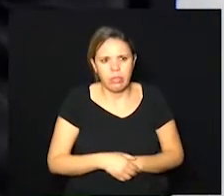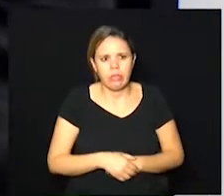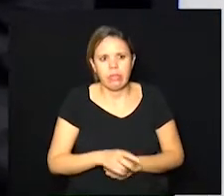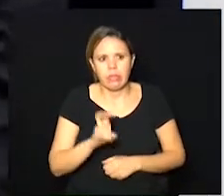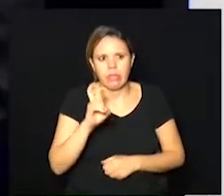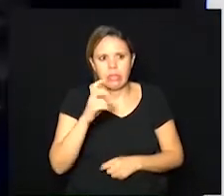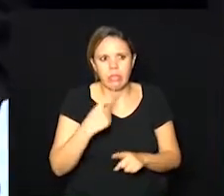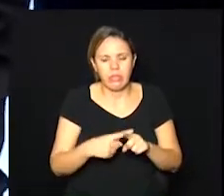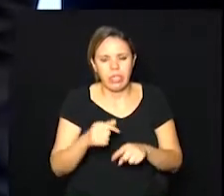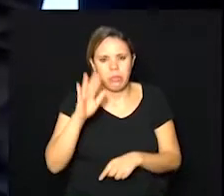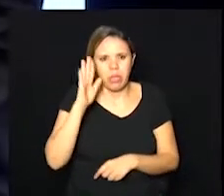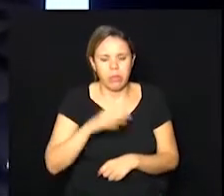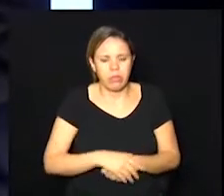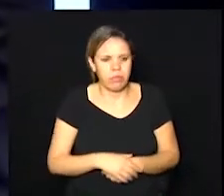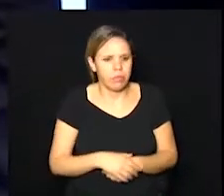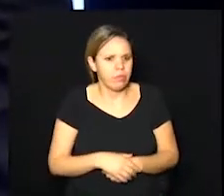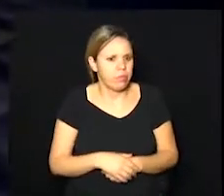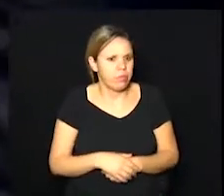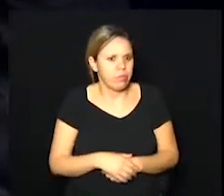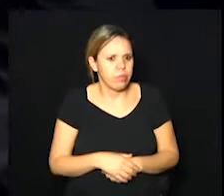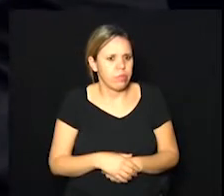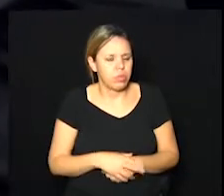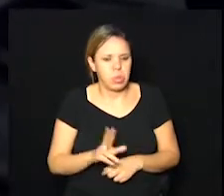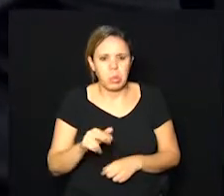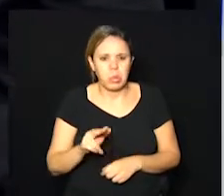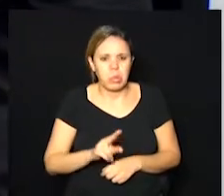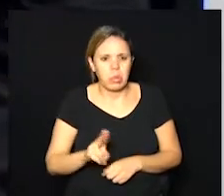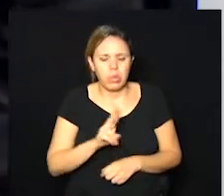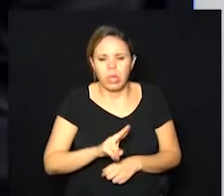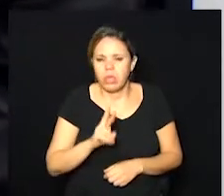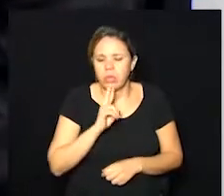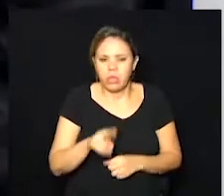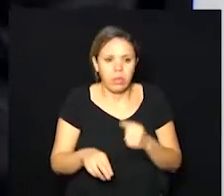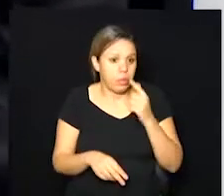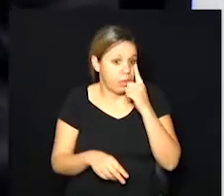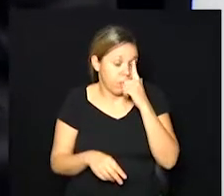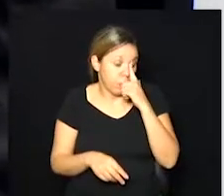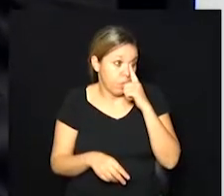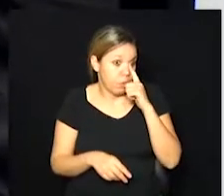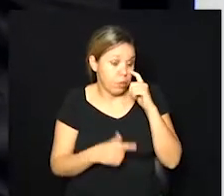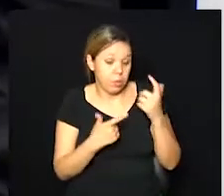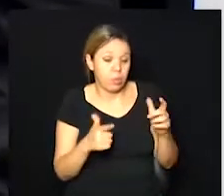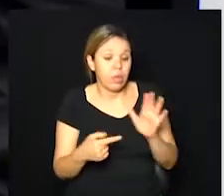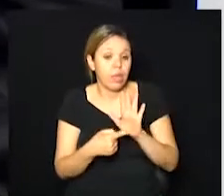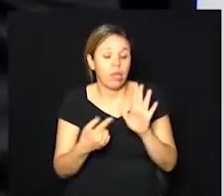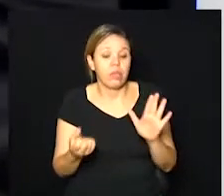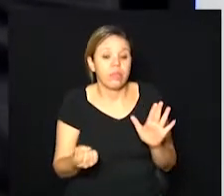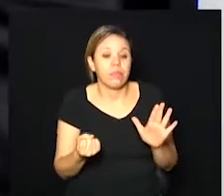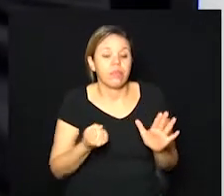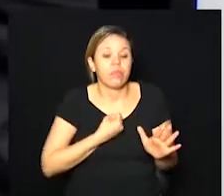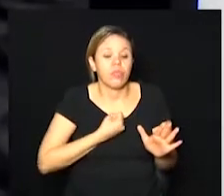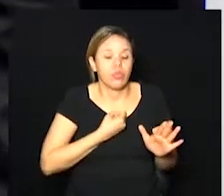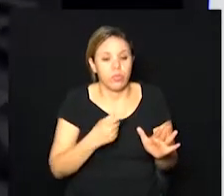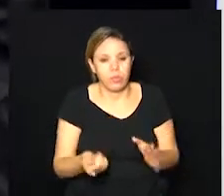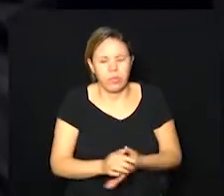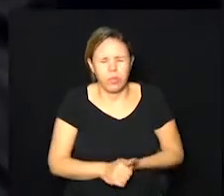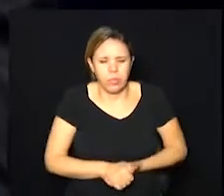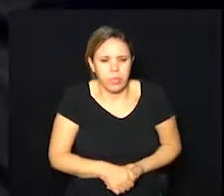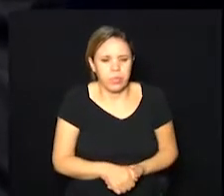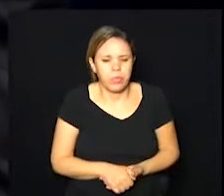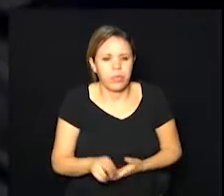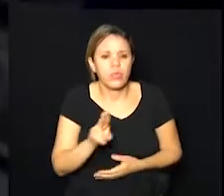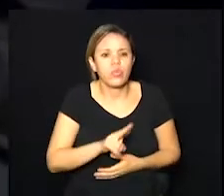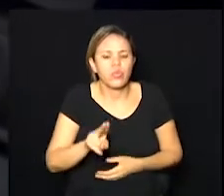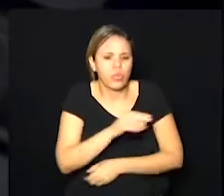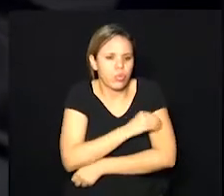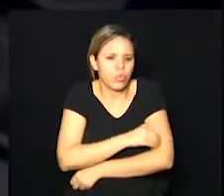vezes maior nunca ninguém respondeu que não usa nunca eu acho que ninguém respondeu por isso não tem a base por isso que não tem nada utiliza